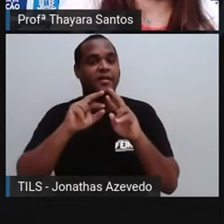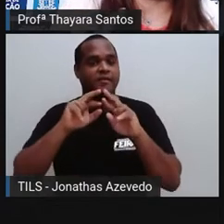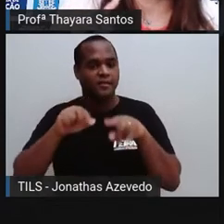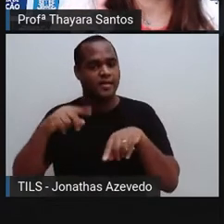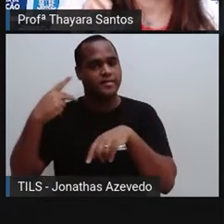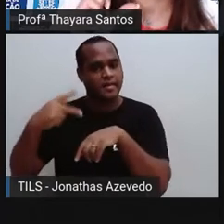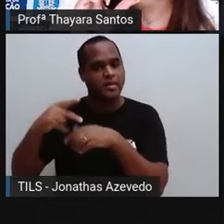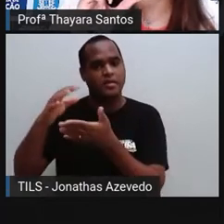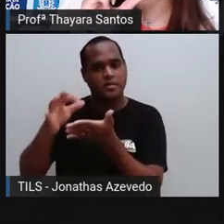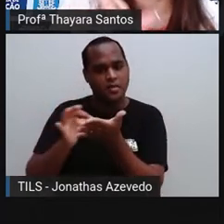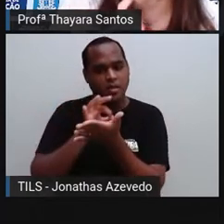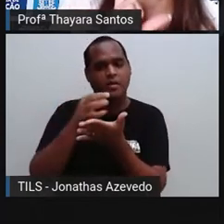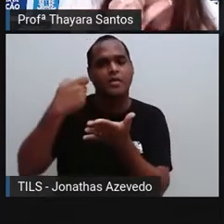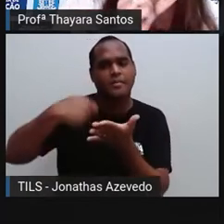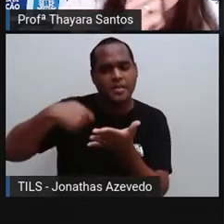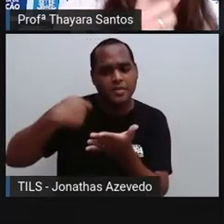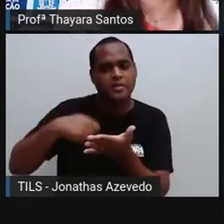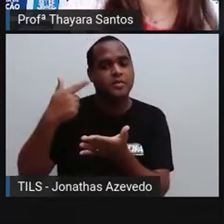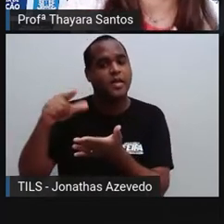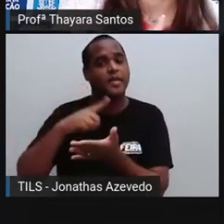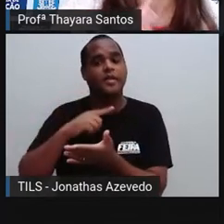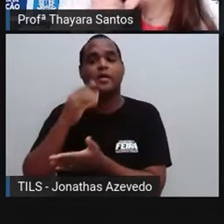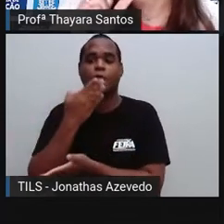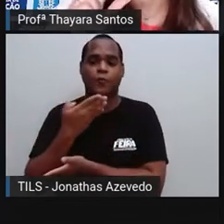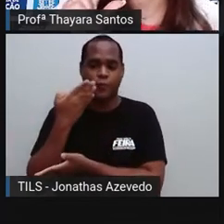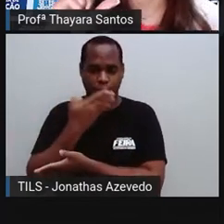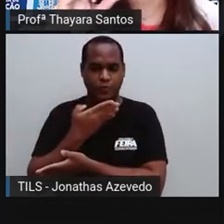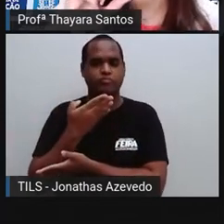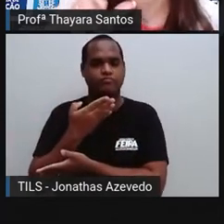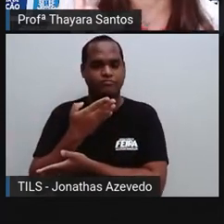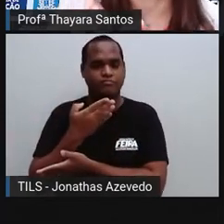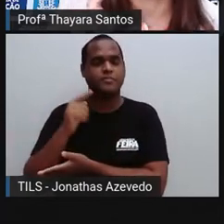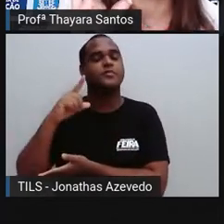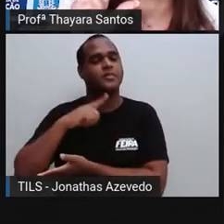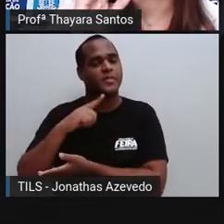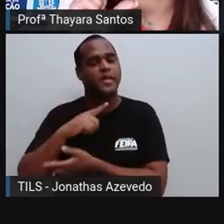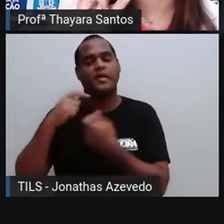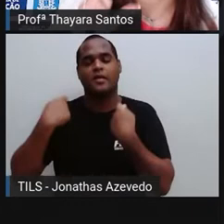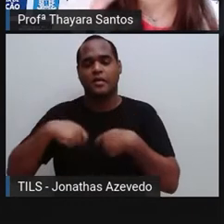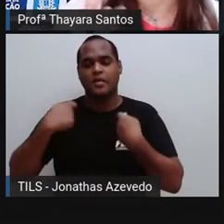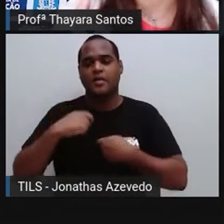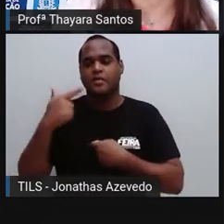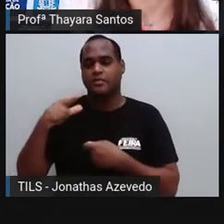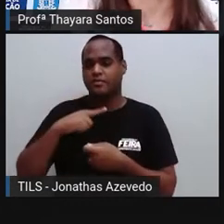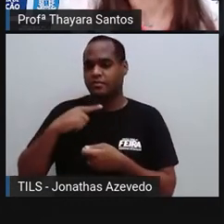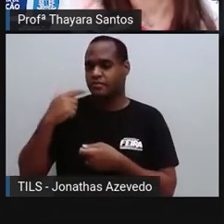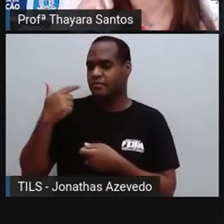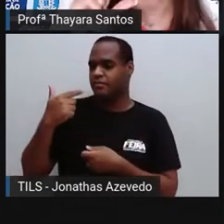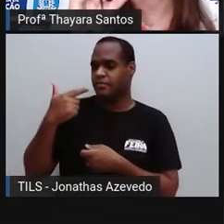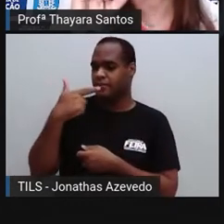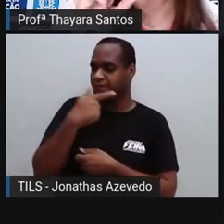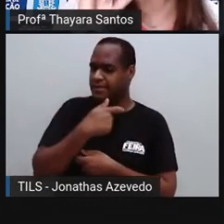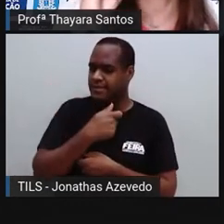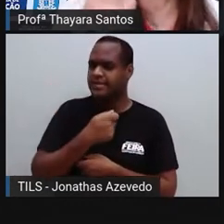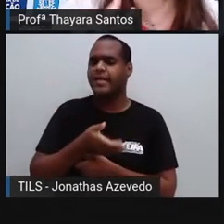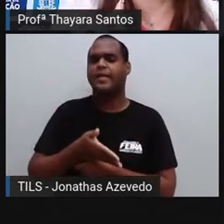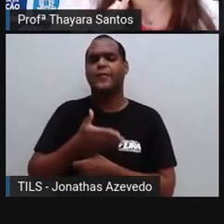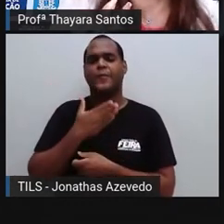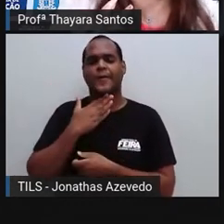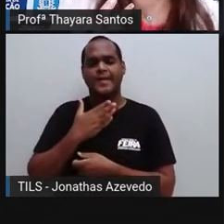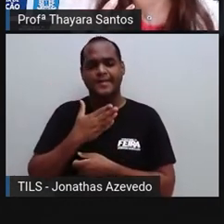célula que precisa da glicose, a célula que precisa da insulina, ela consegue